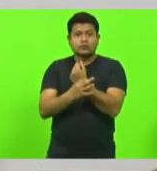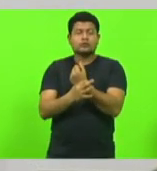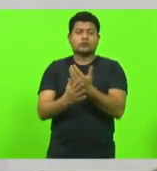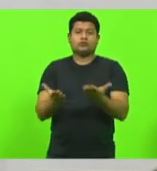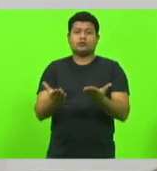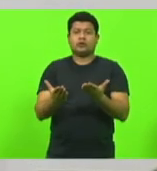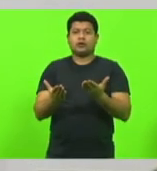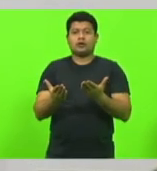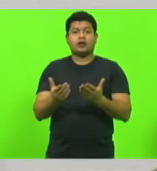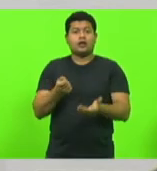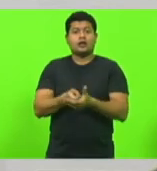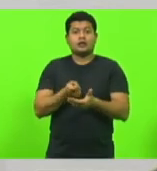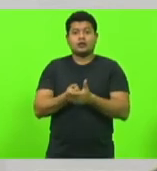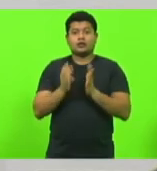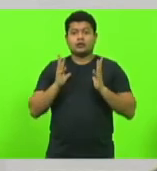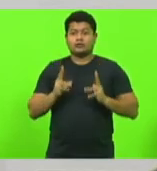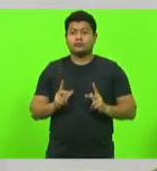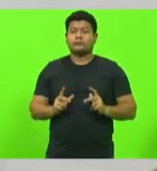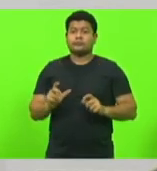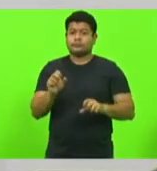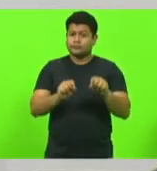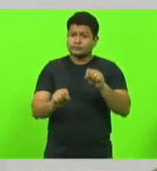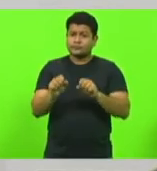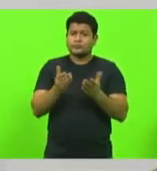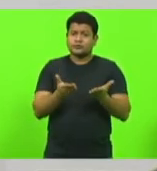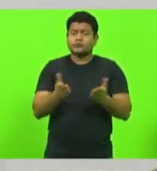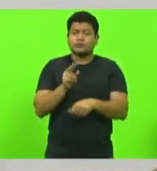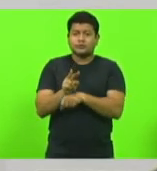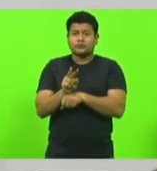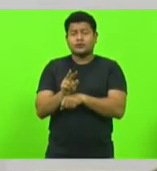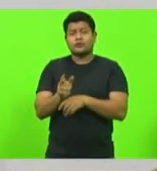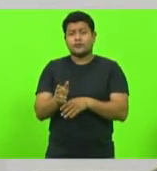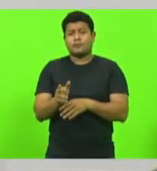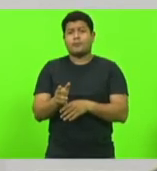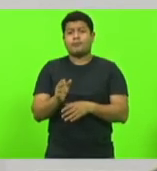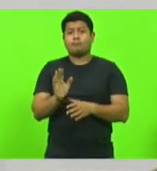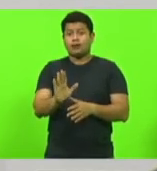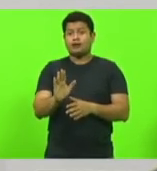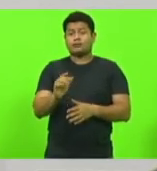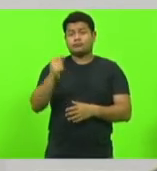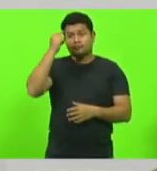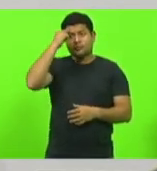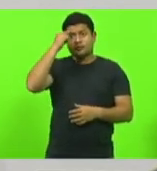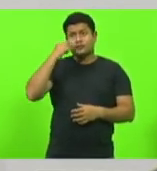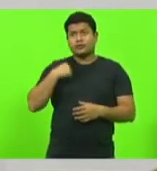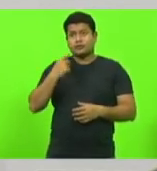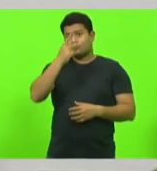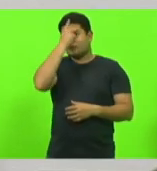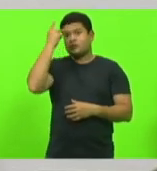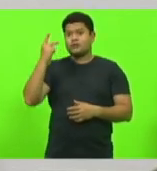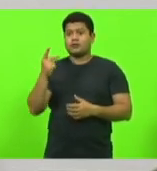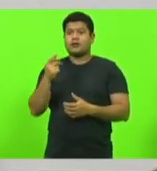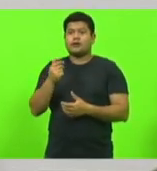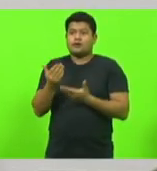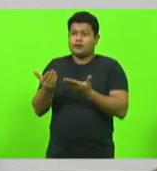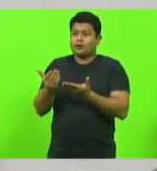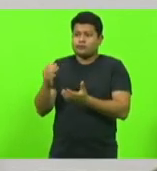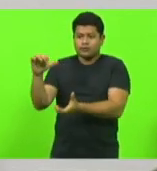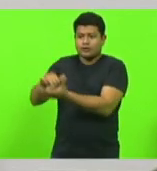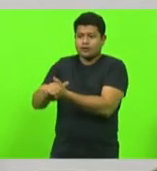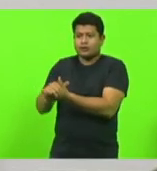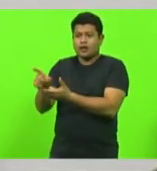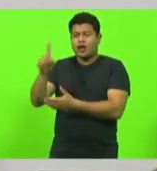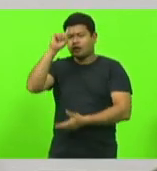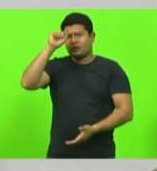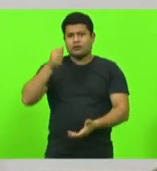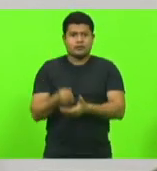sanitária, possam ser remarcados. Porque, pensa, uma pessoa que vai casar, ela não decide marcar a